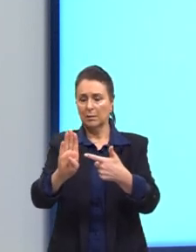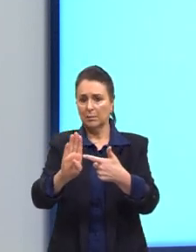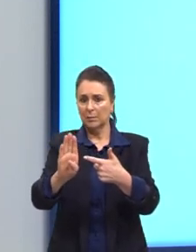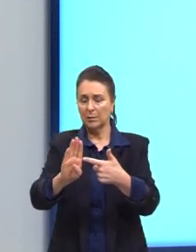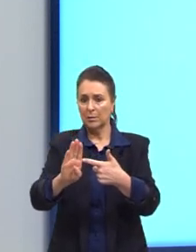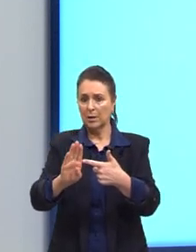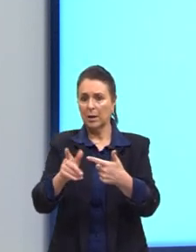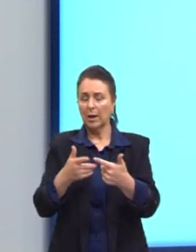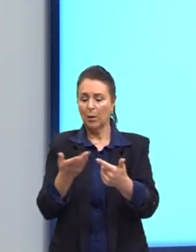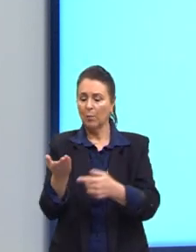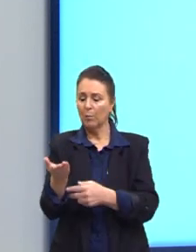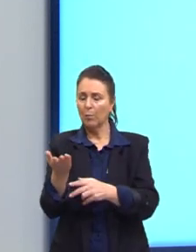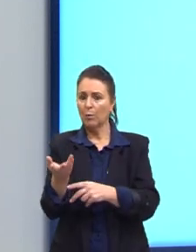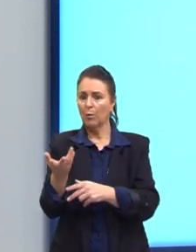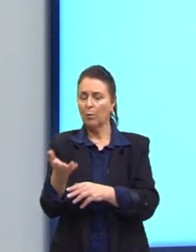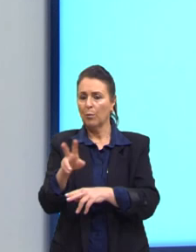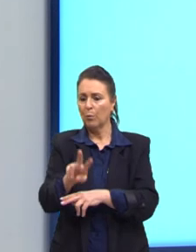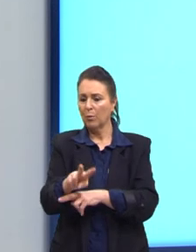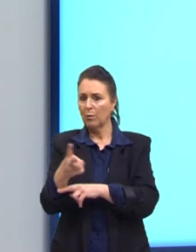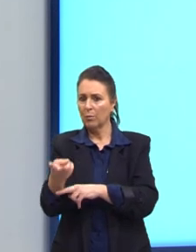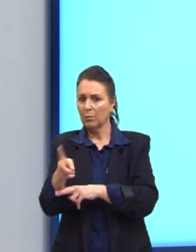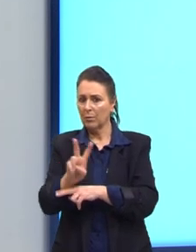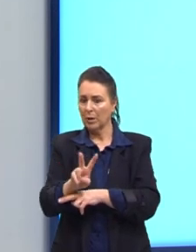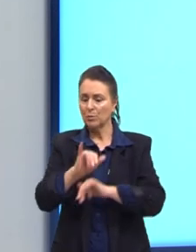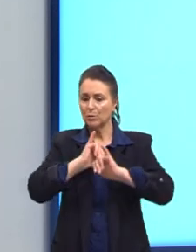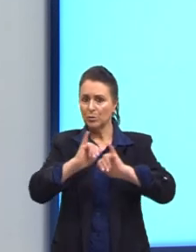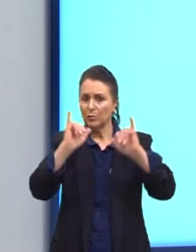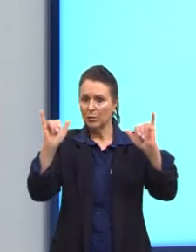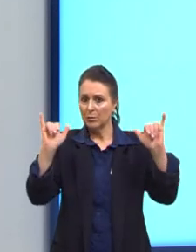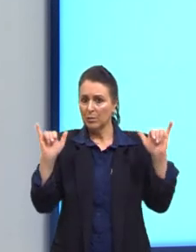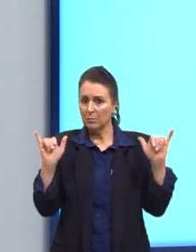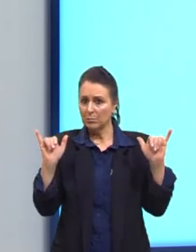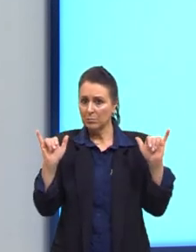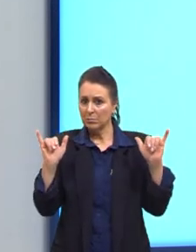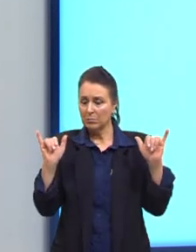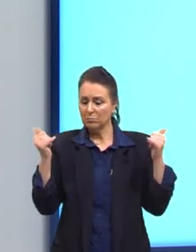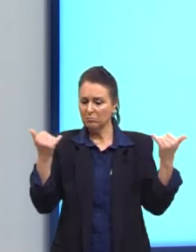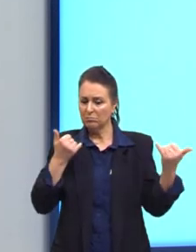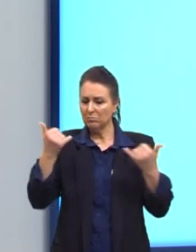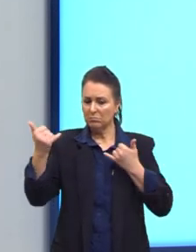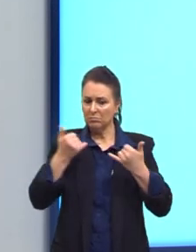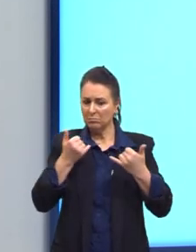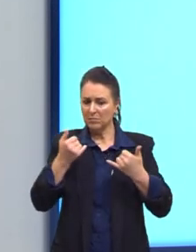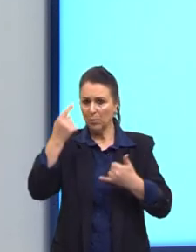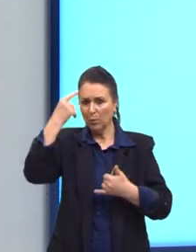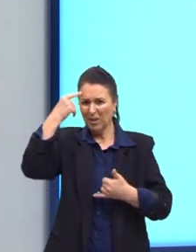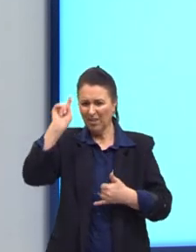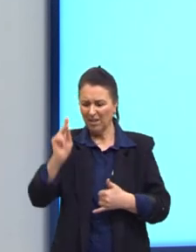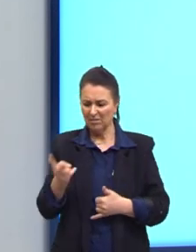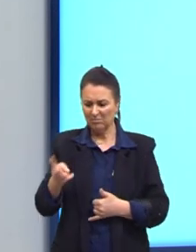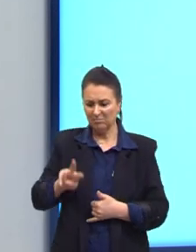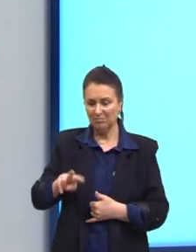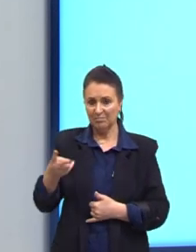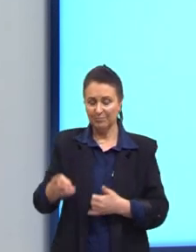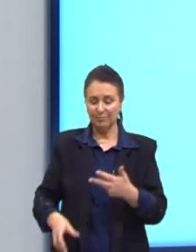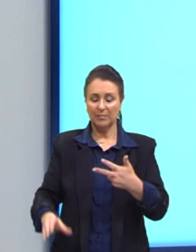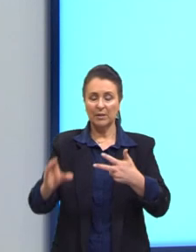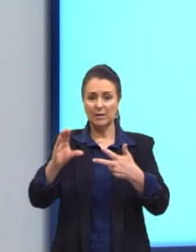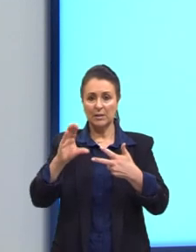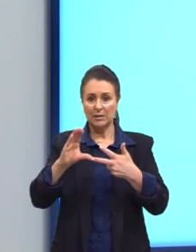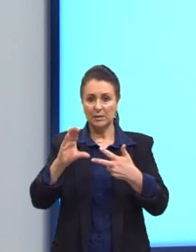um contraste de informações na propaganda, ela dá ali ideias opostas. Letra C,